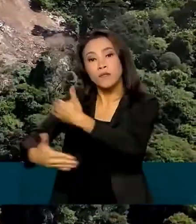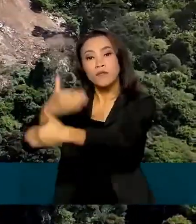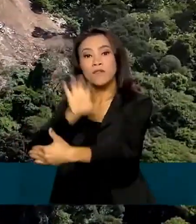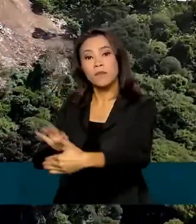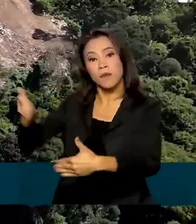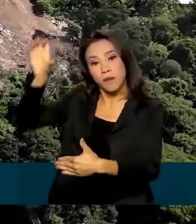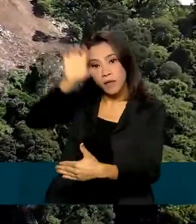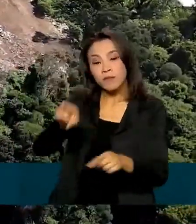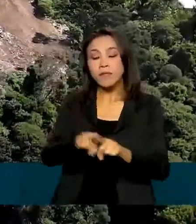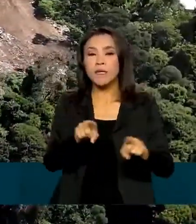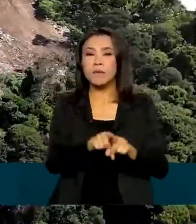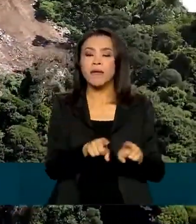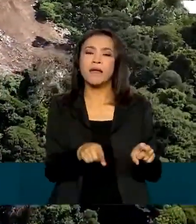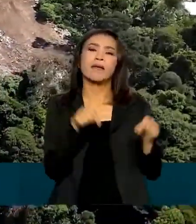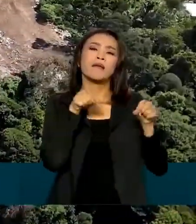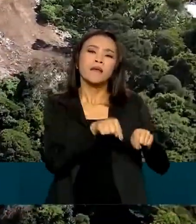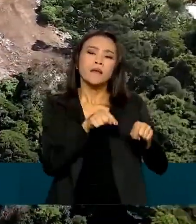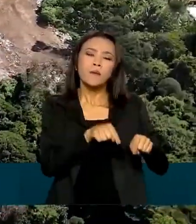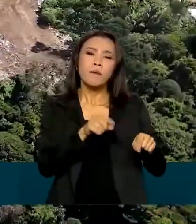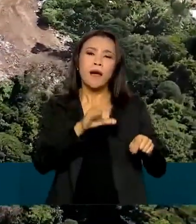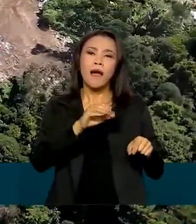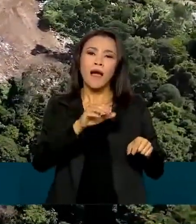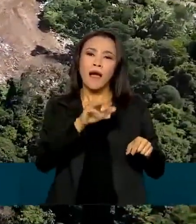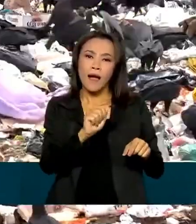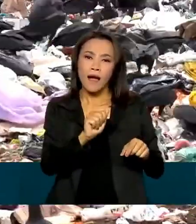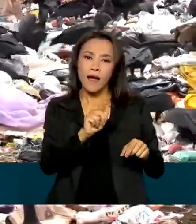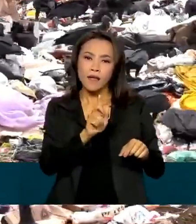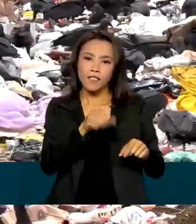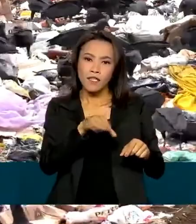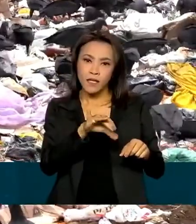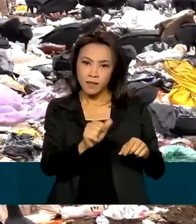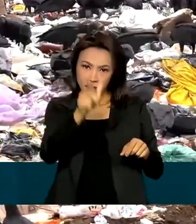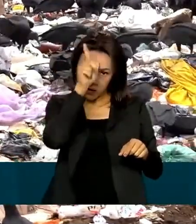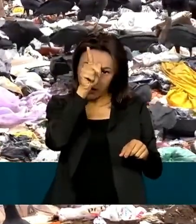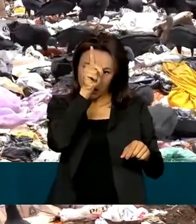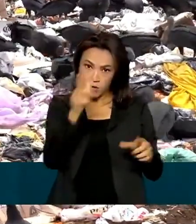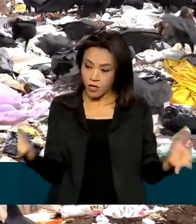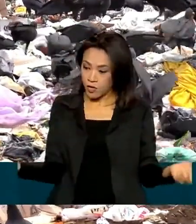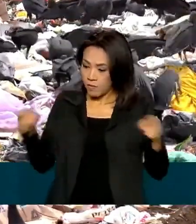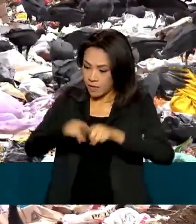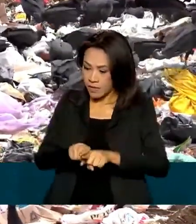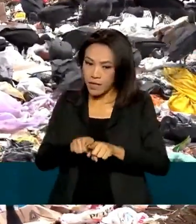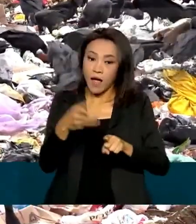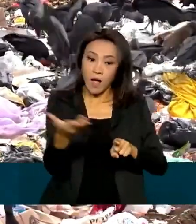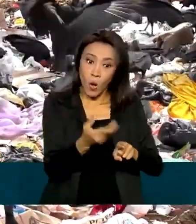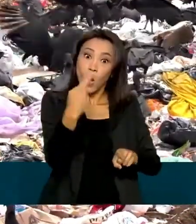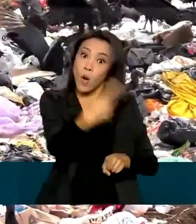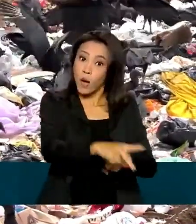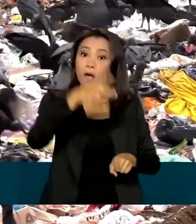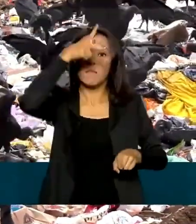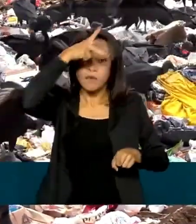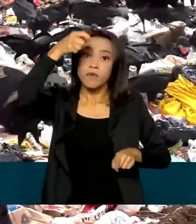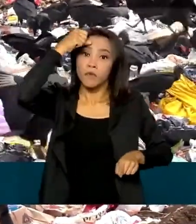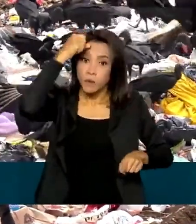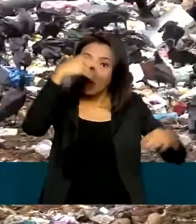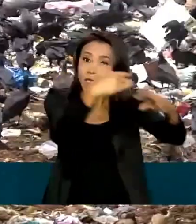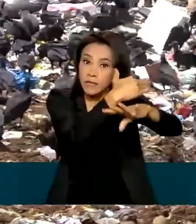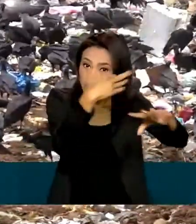Agência Alemã de Cooperação Internacional. Agora, cabe à Prefeitura do município a inclusão